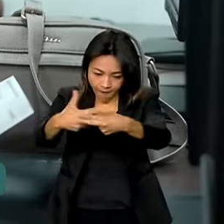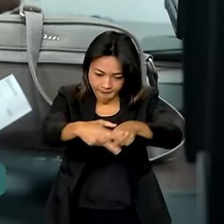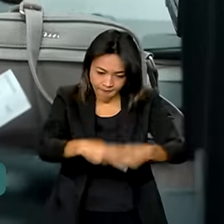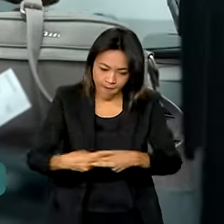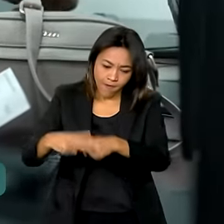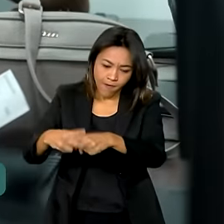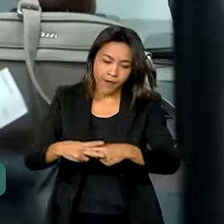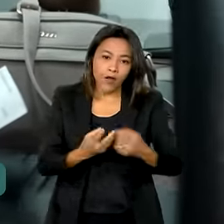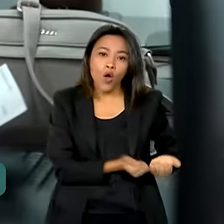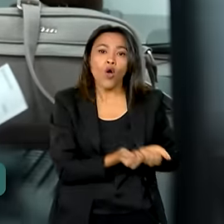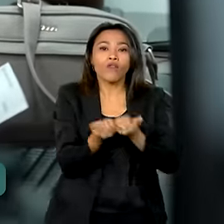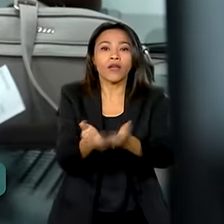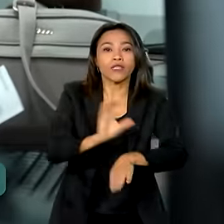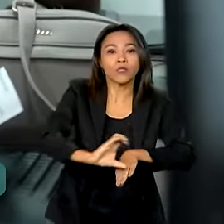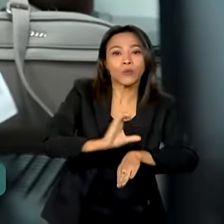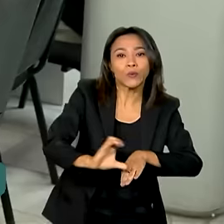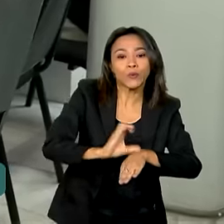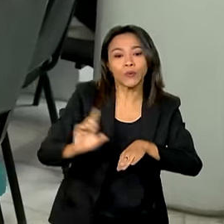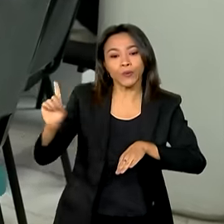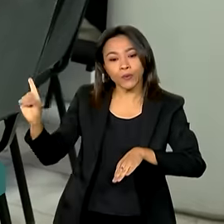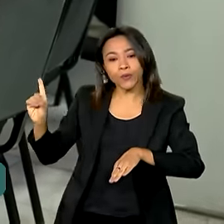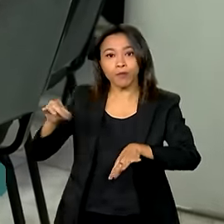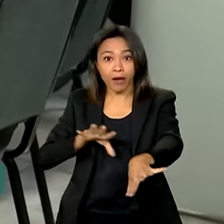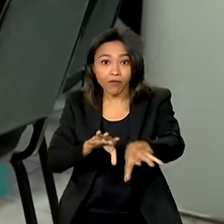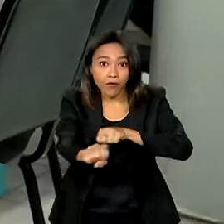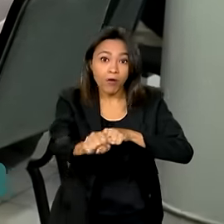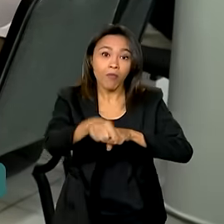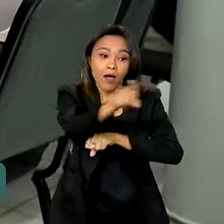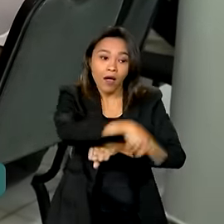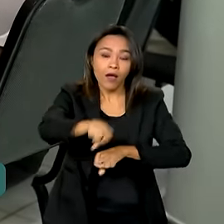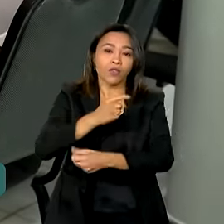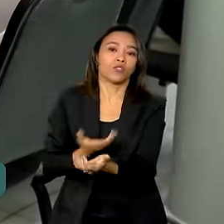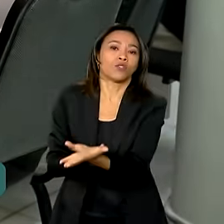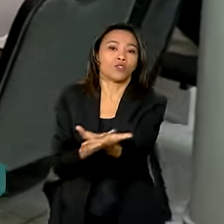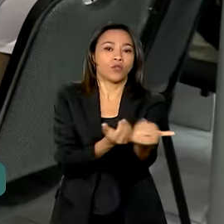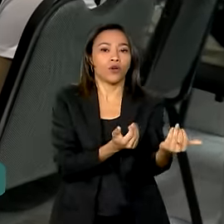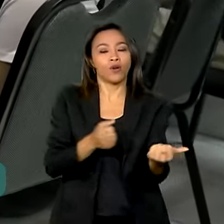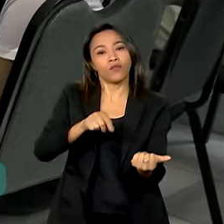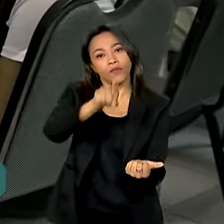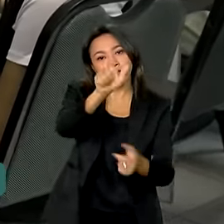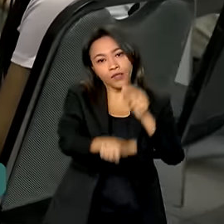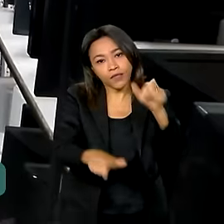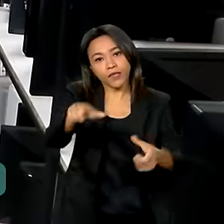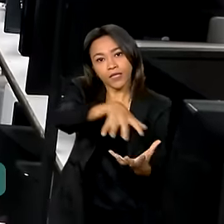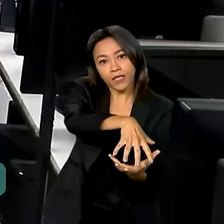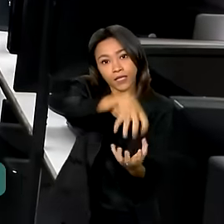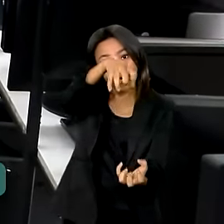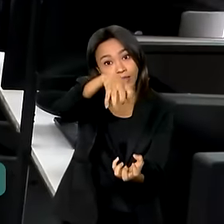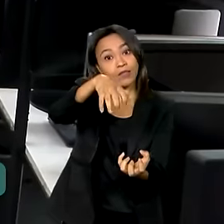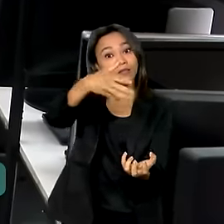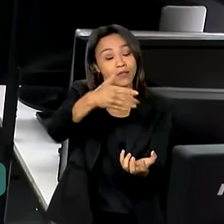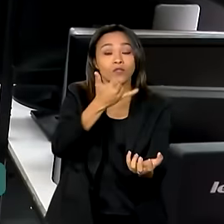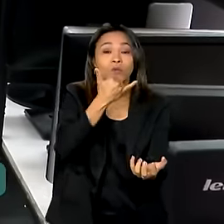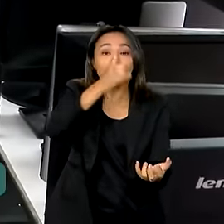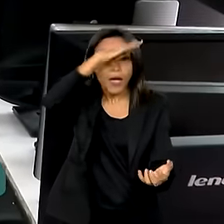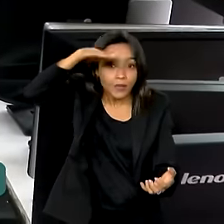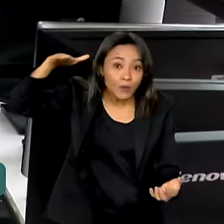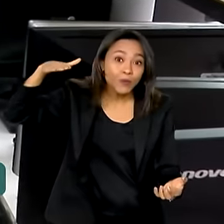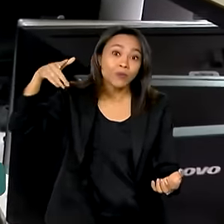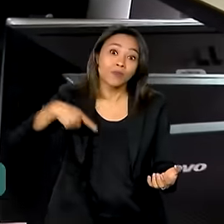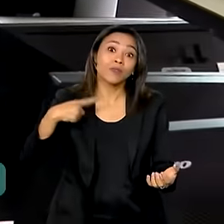cursos e oficinas para a formação de jovens e adultos, especialmente em situação de